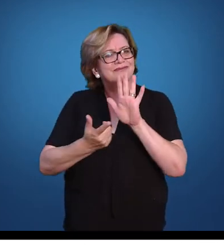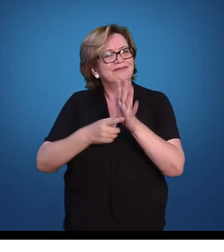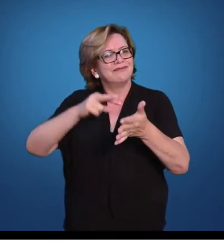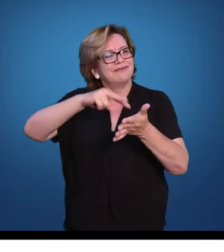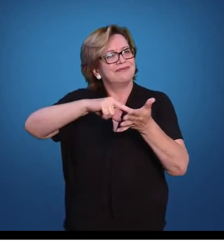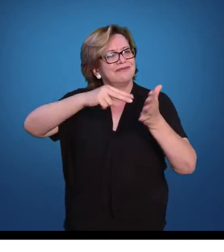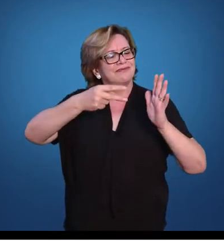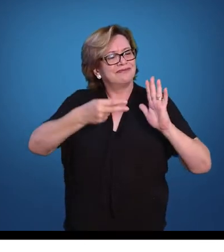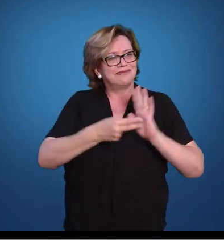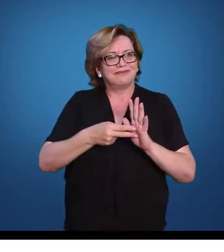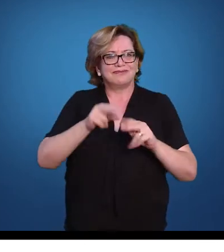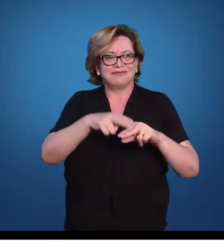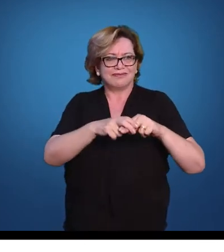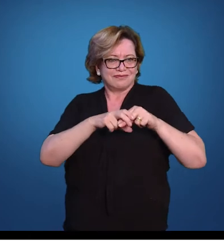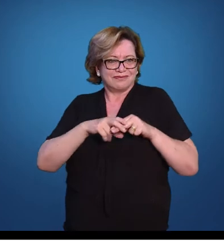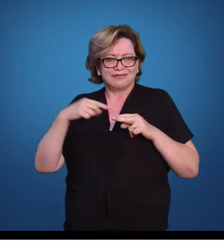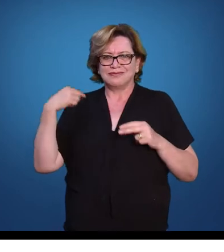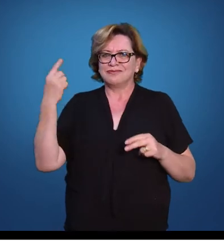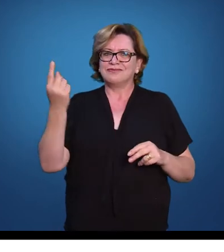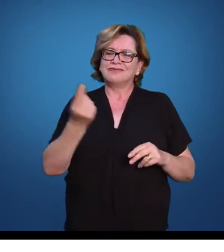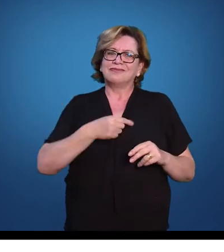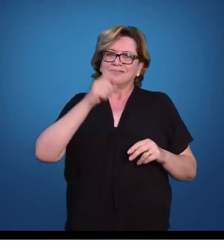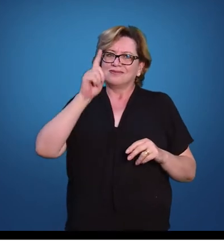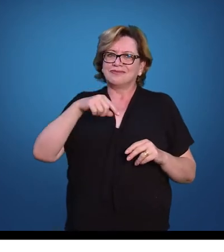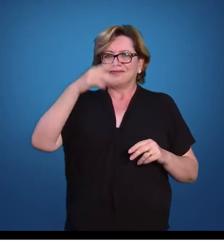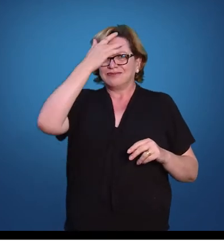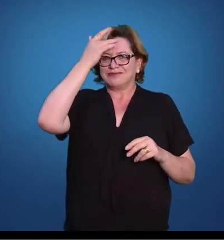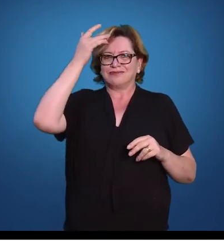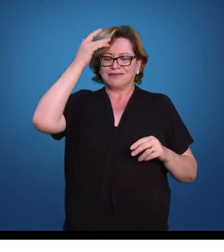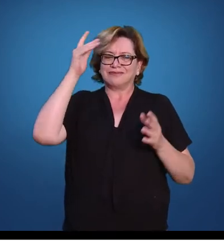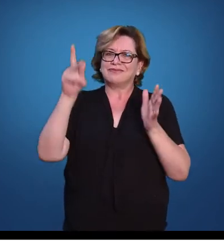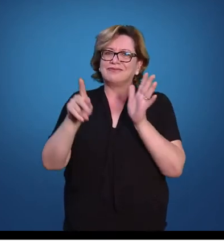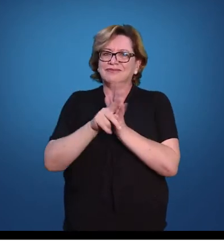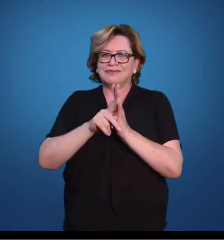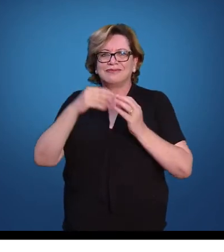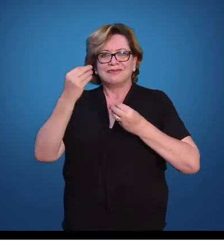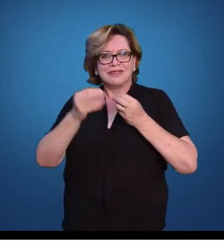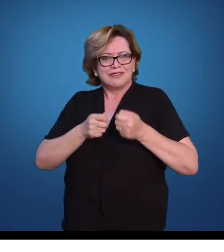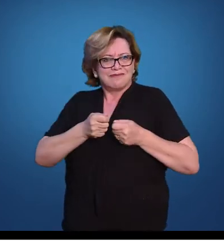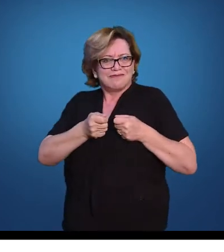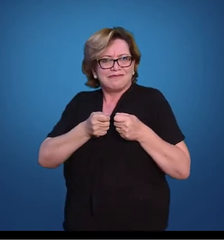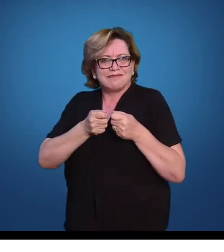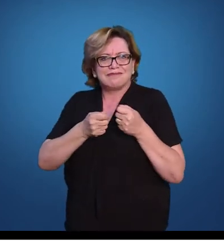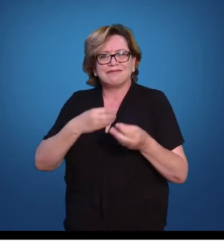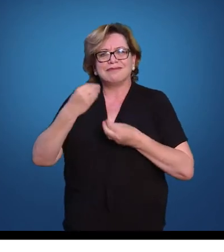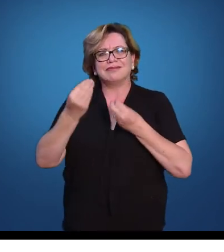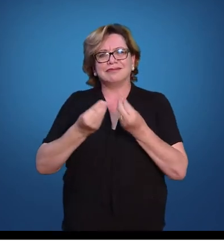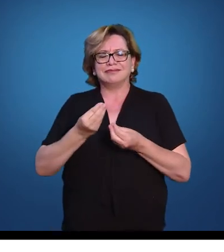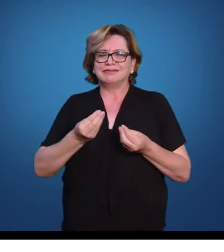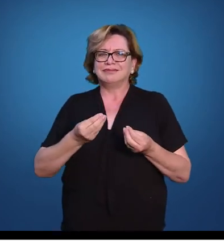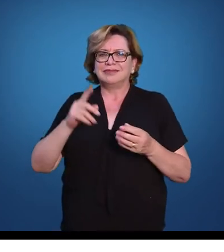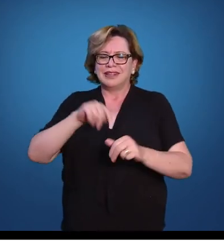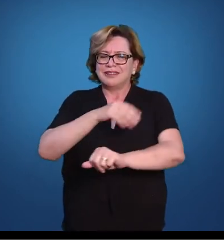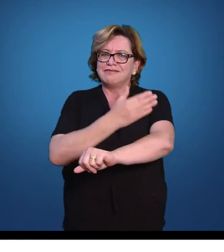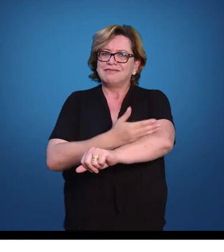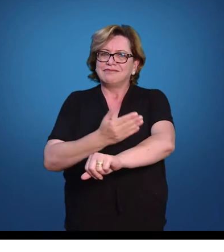E isso faz de nós, os seres que somos, e é isso também que nos controla. São essas práticas de linguagem que